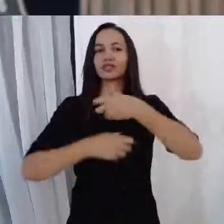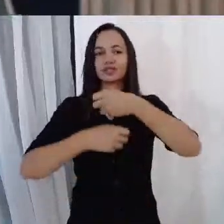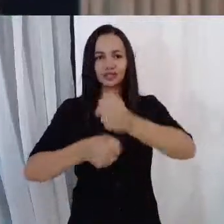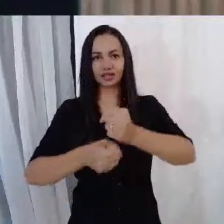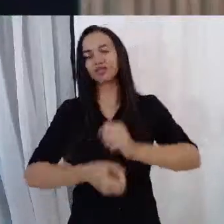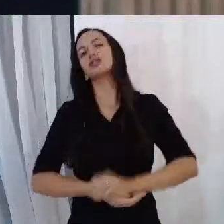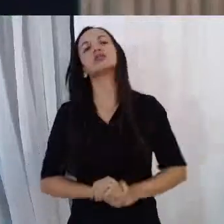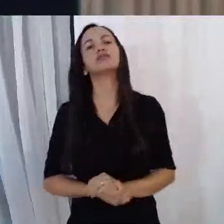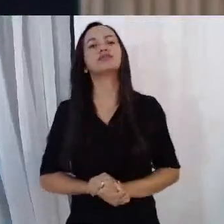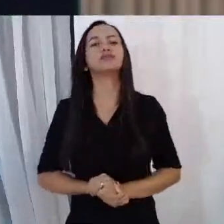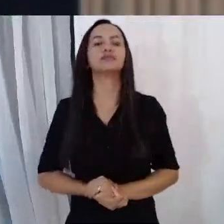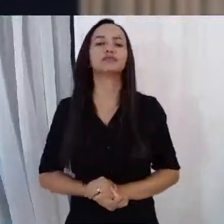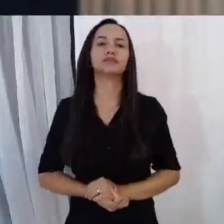Parabéns. Parabéns. A graça.